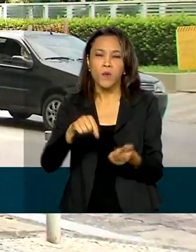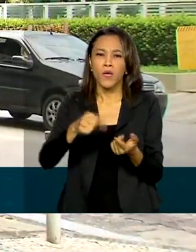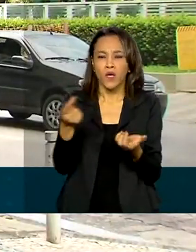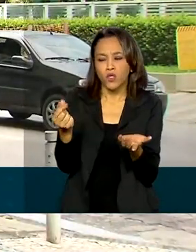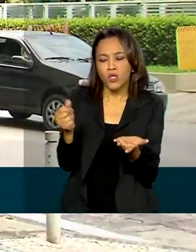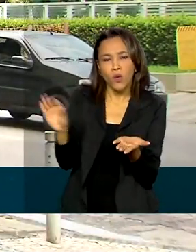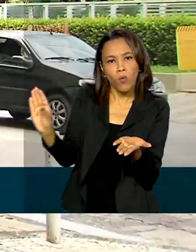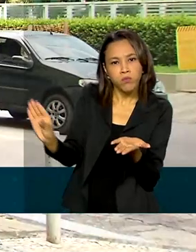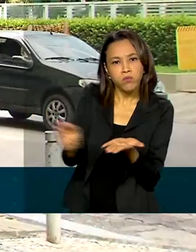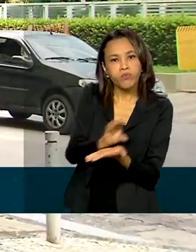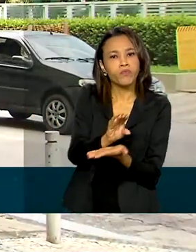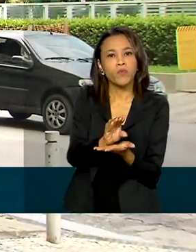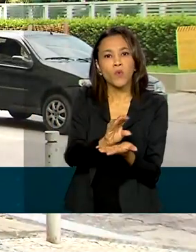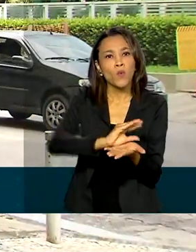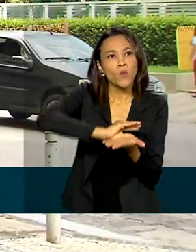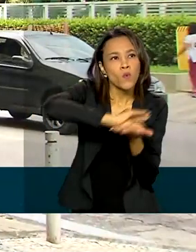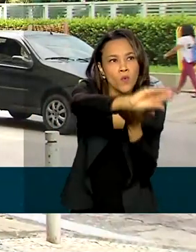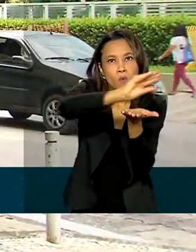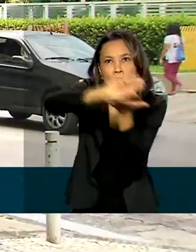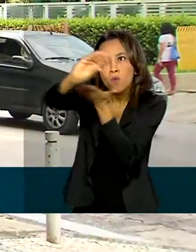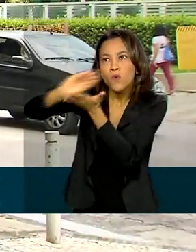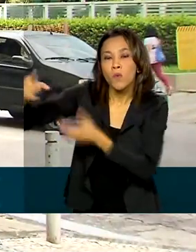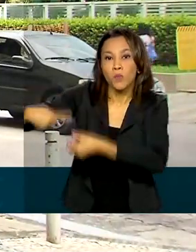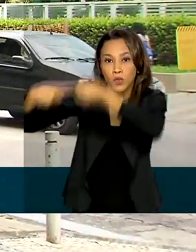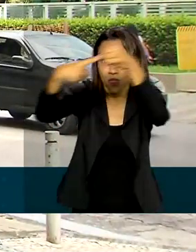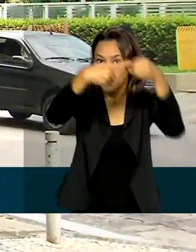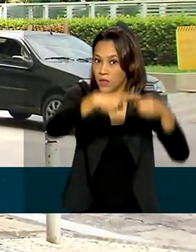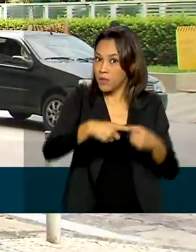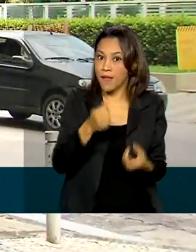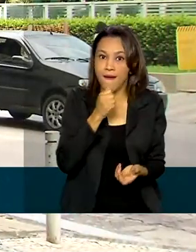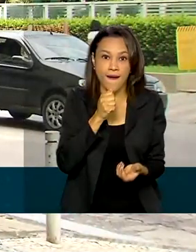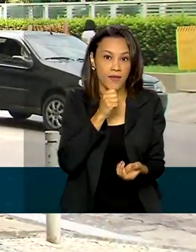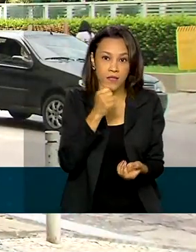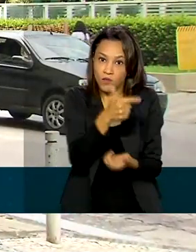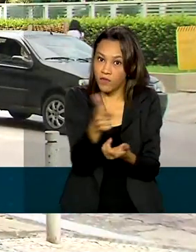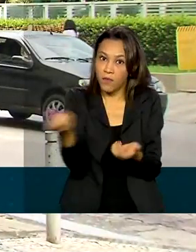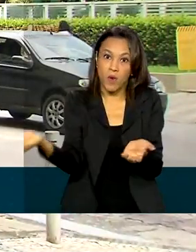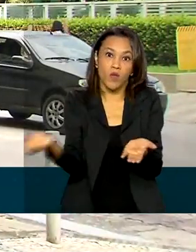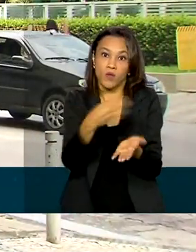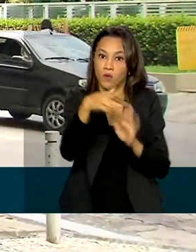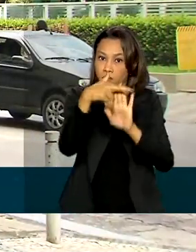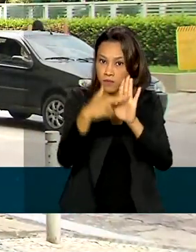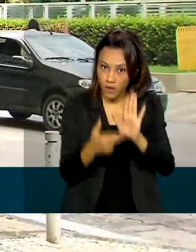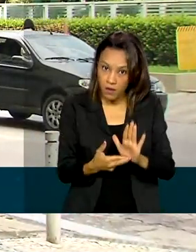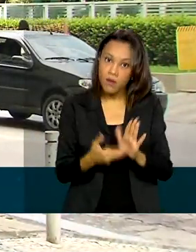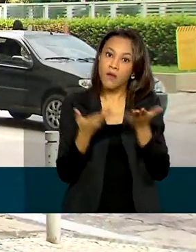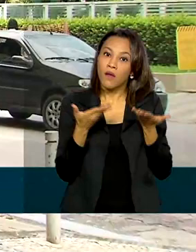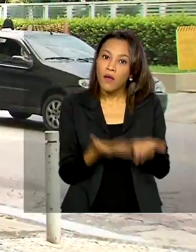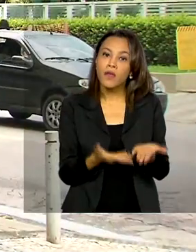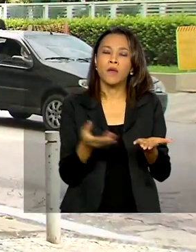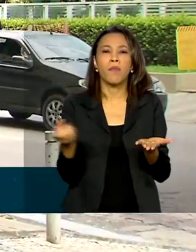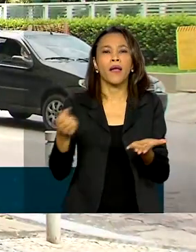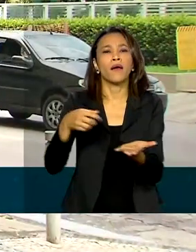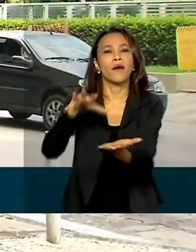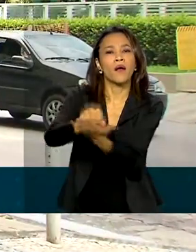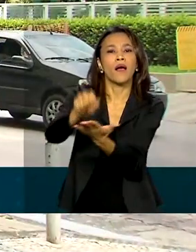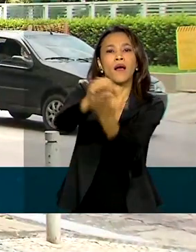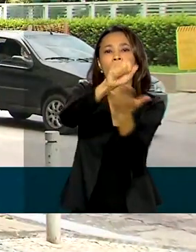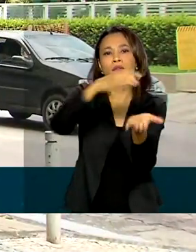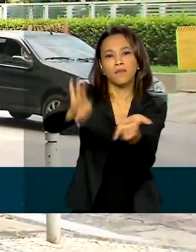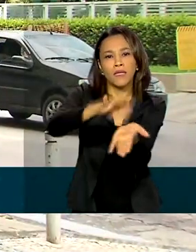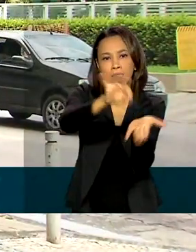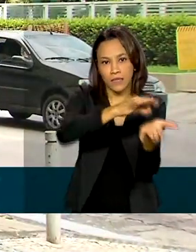financeiros a municípios ainda não contemplados pelo novo Fundeb para novas matrículas na educação infantil.